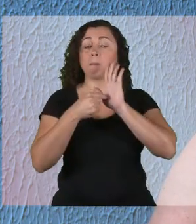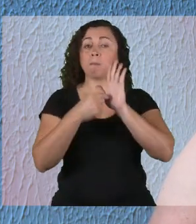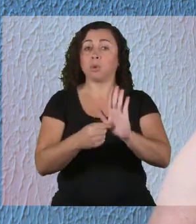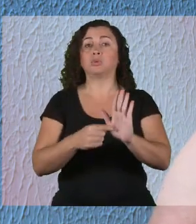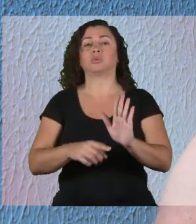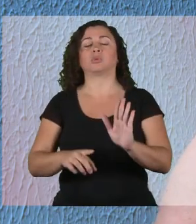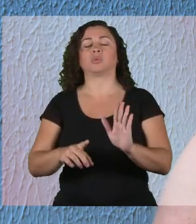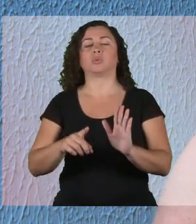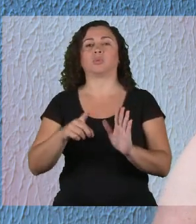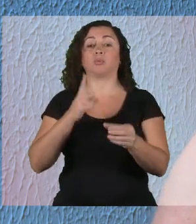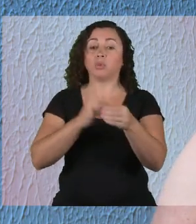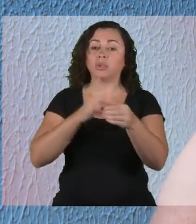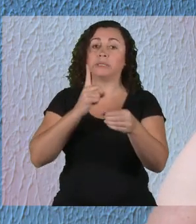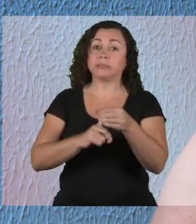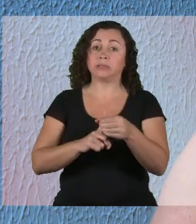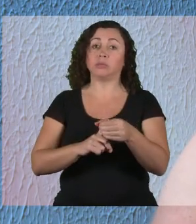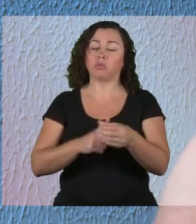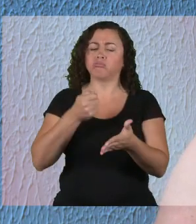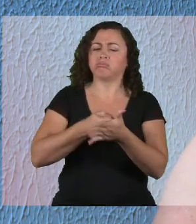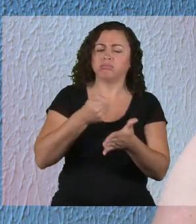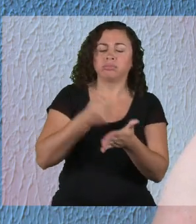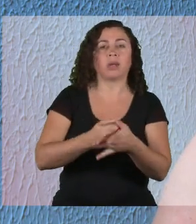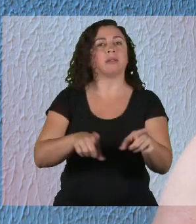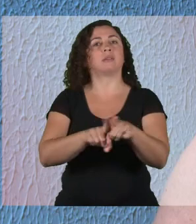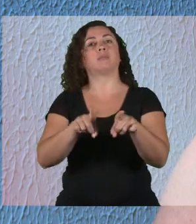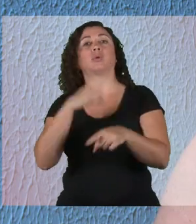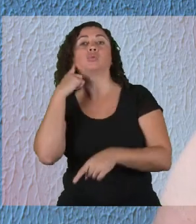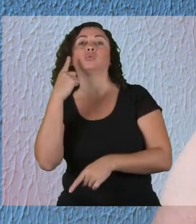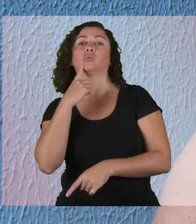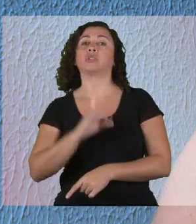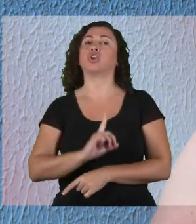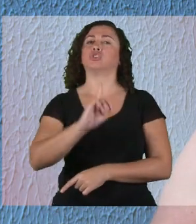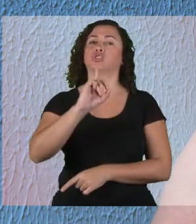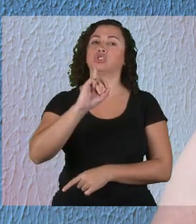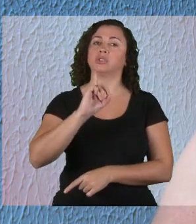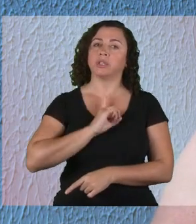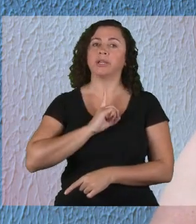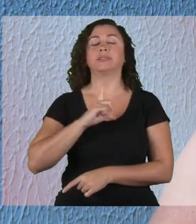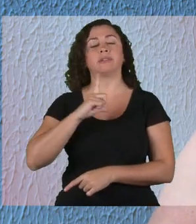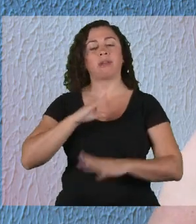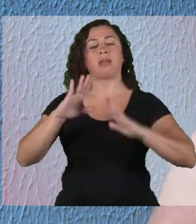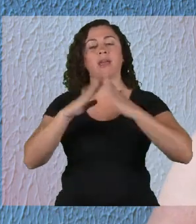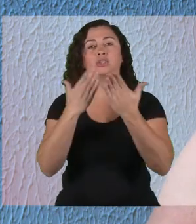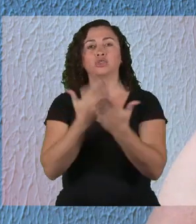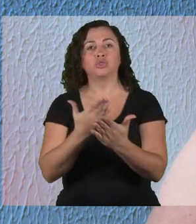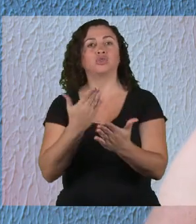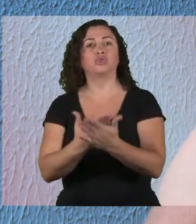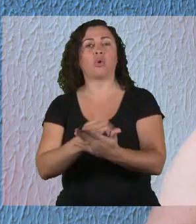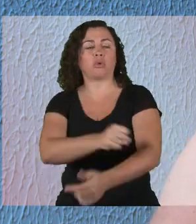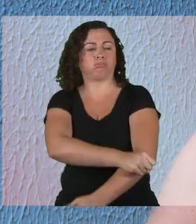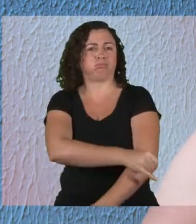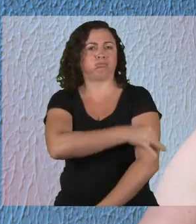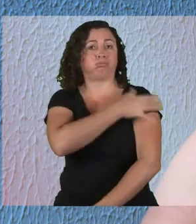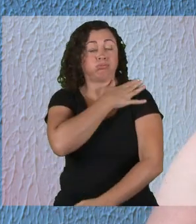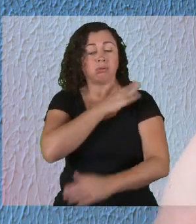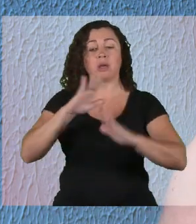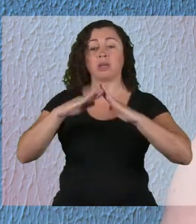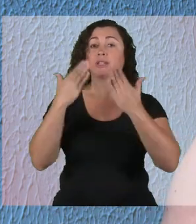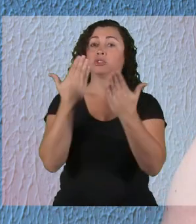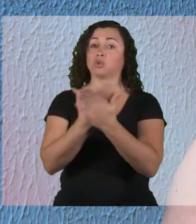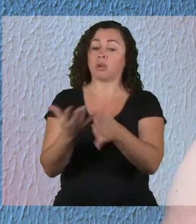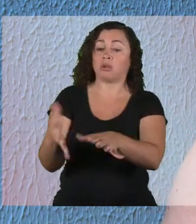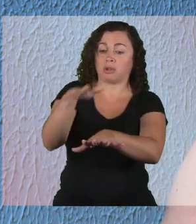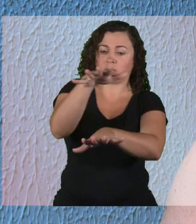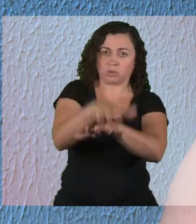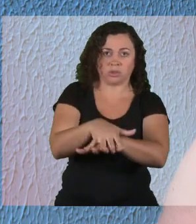dever do município, o direito dos surdos, o dever do município, de oferecer aos surdos escolarização em escolas